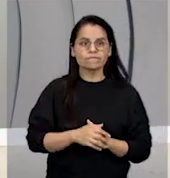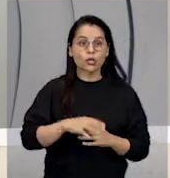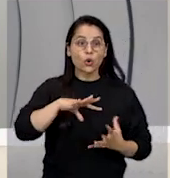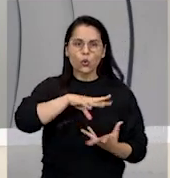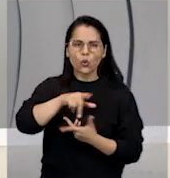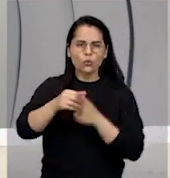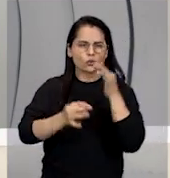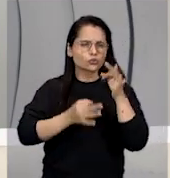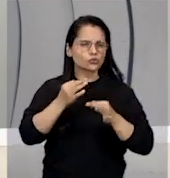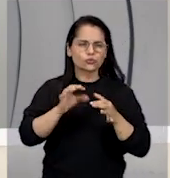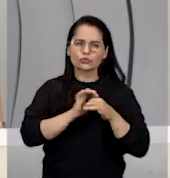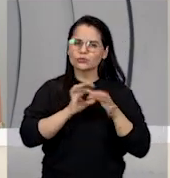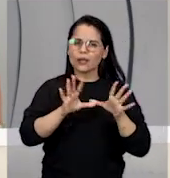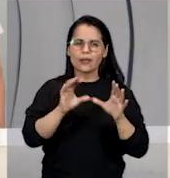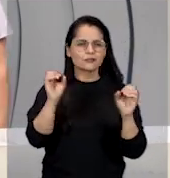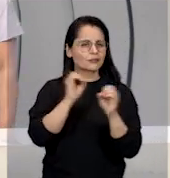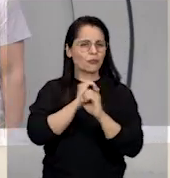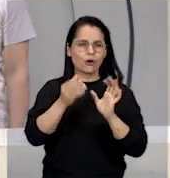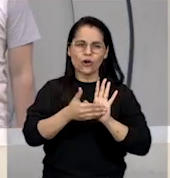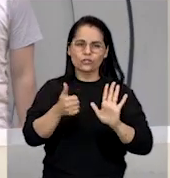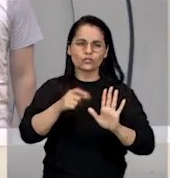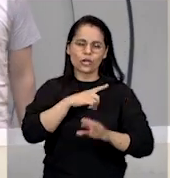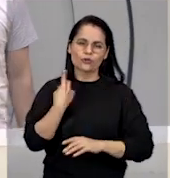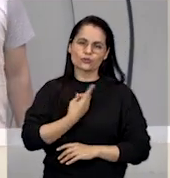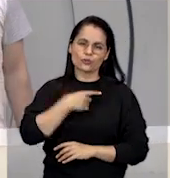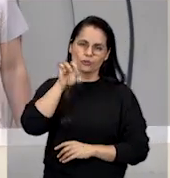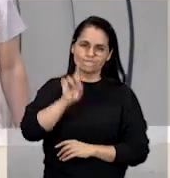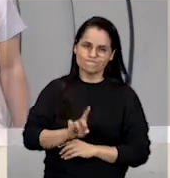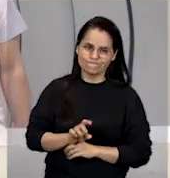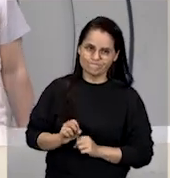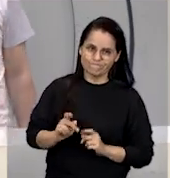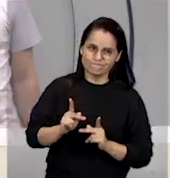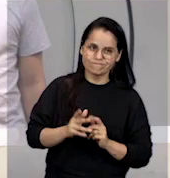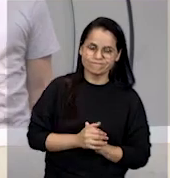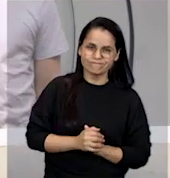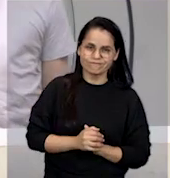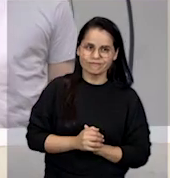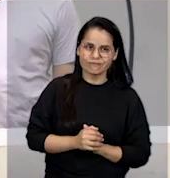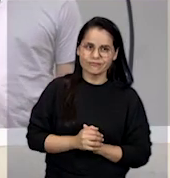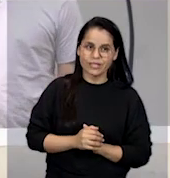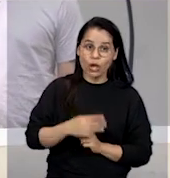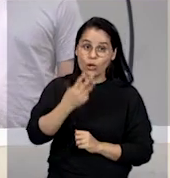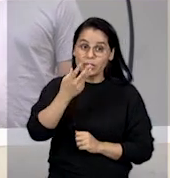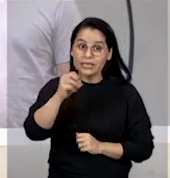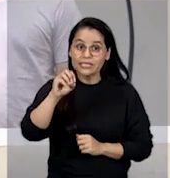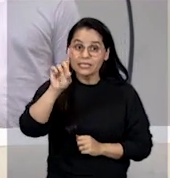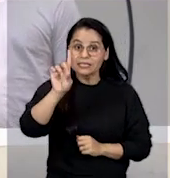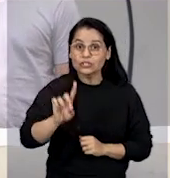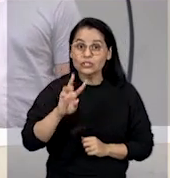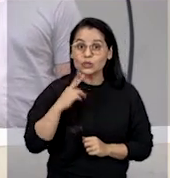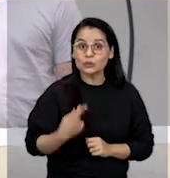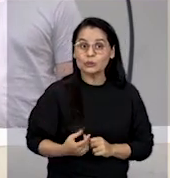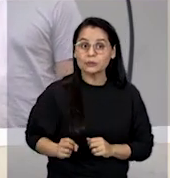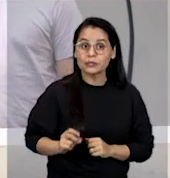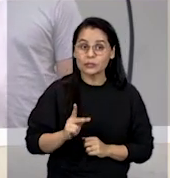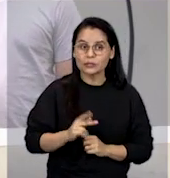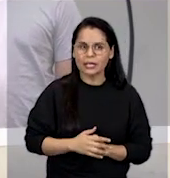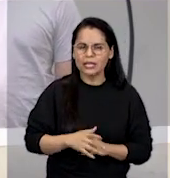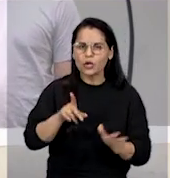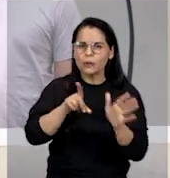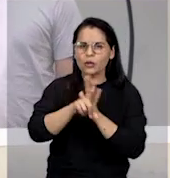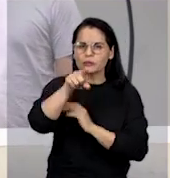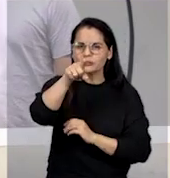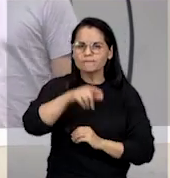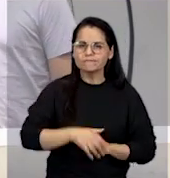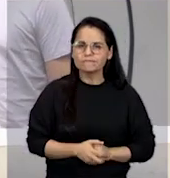justo e livre e ninguém pode tirar os nossos direitos. Está aí, 30 direitos humanos. Eu pergunto para